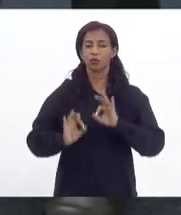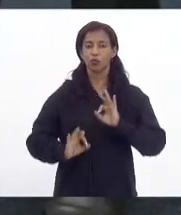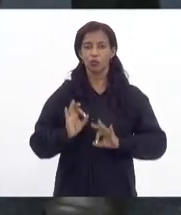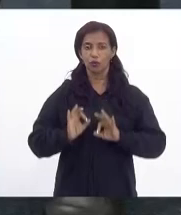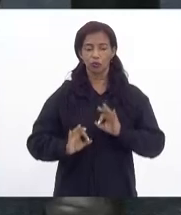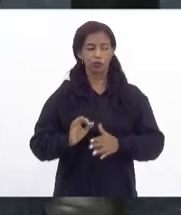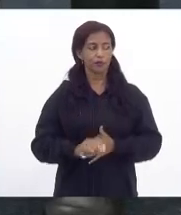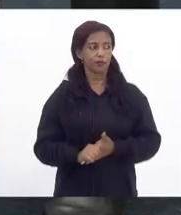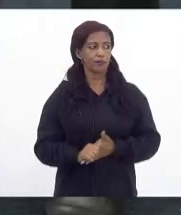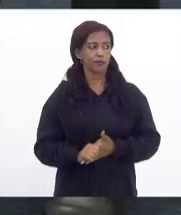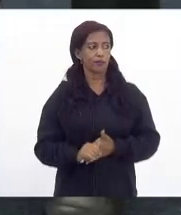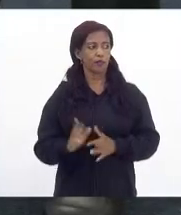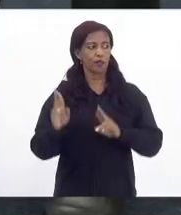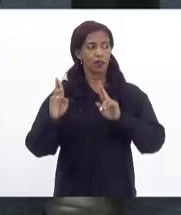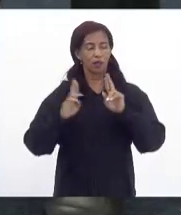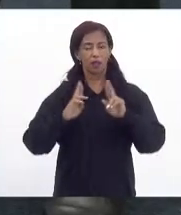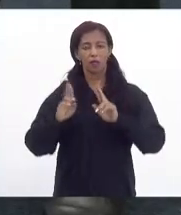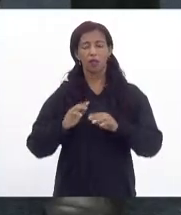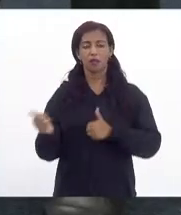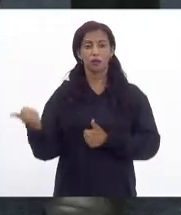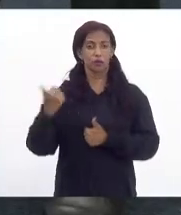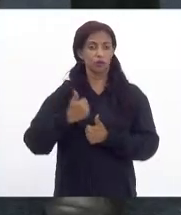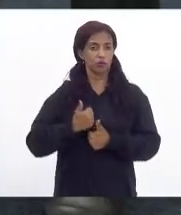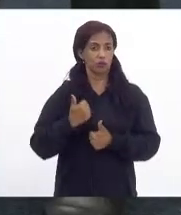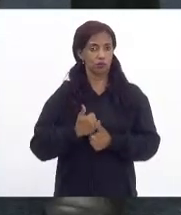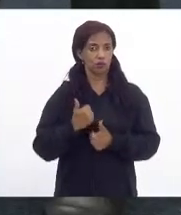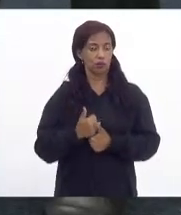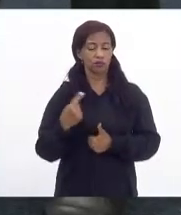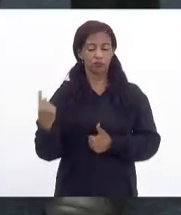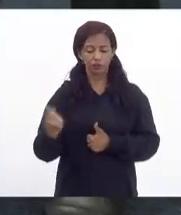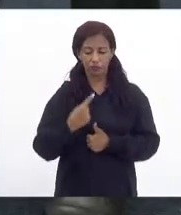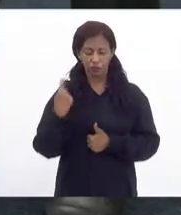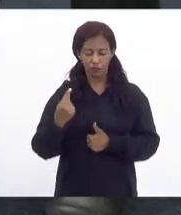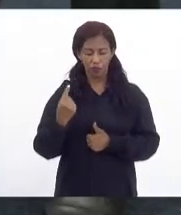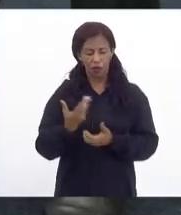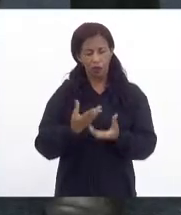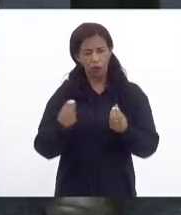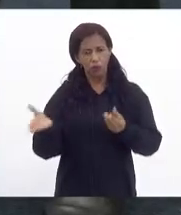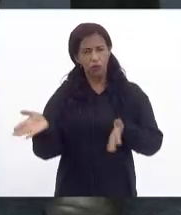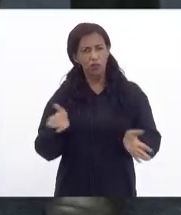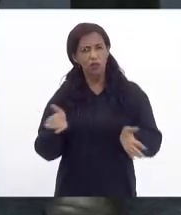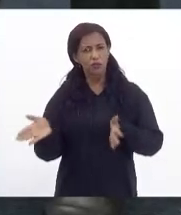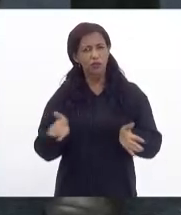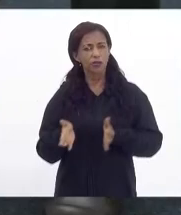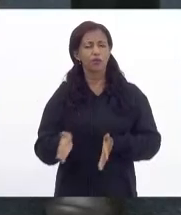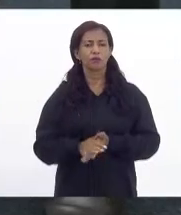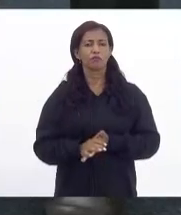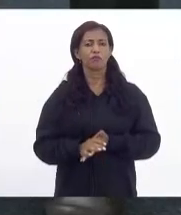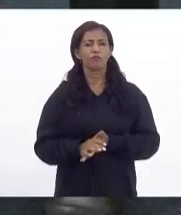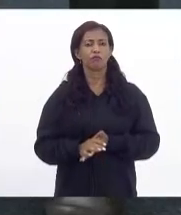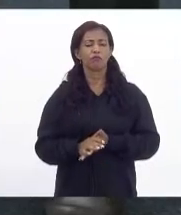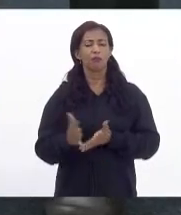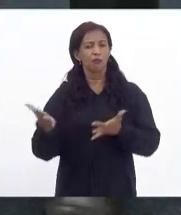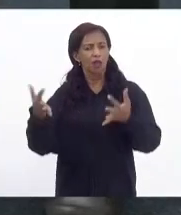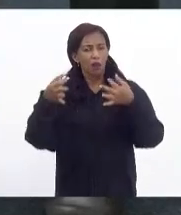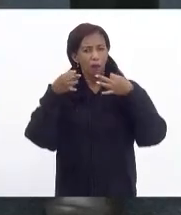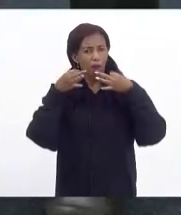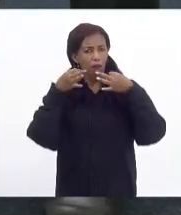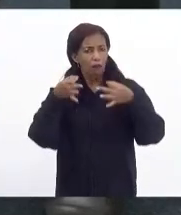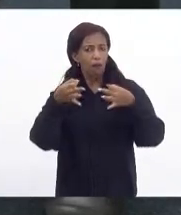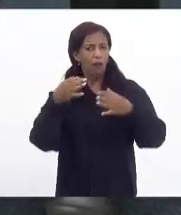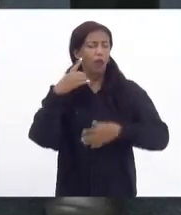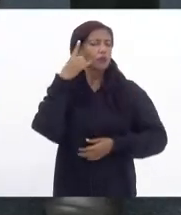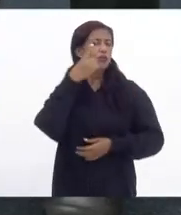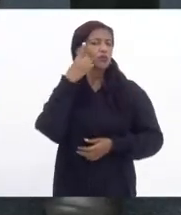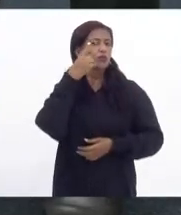em relação ao substitutivo nós fizemos muitas articulações mas chamar a atenção aos